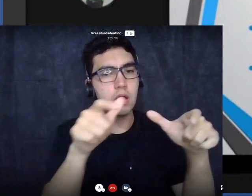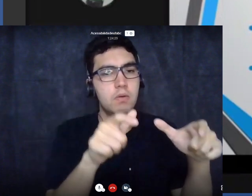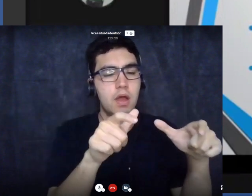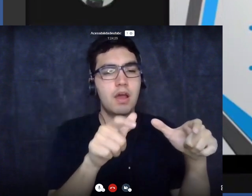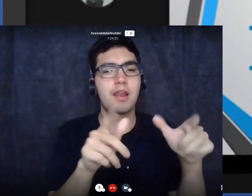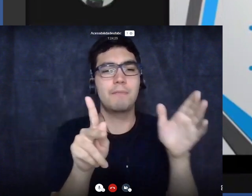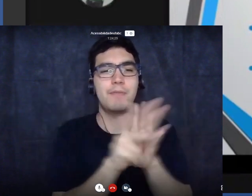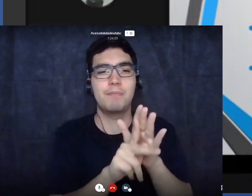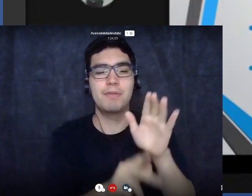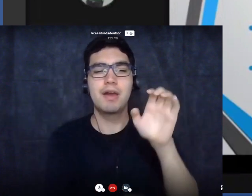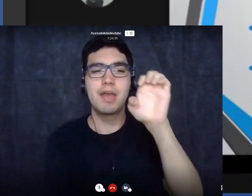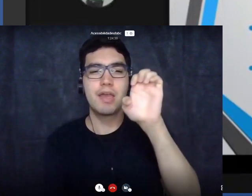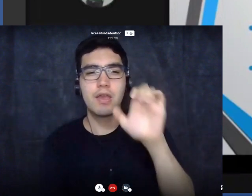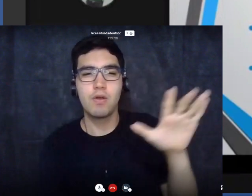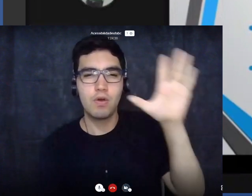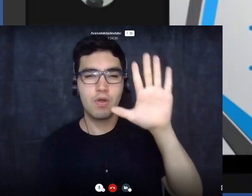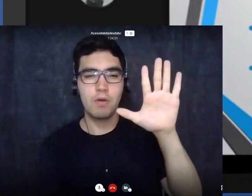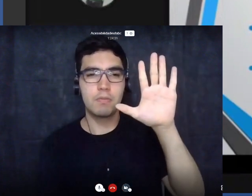Europa